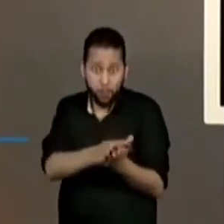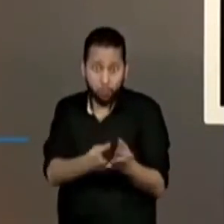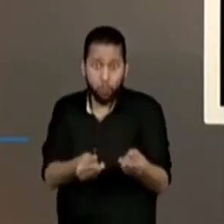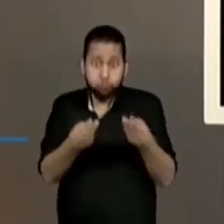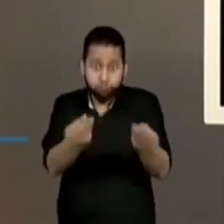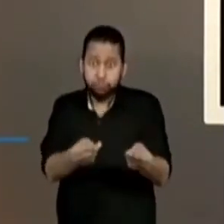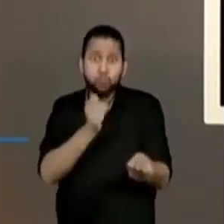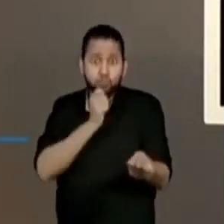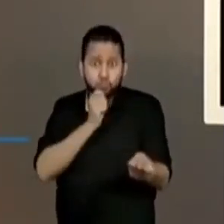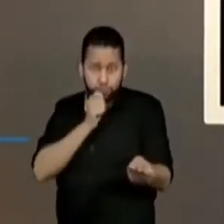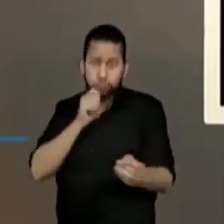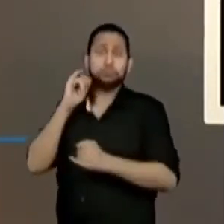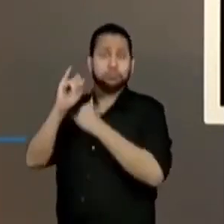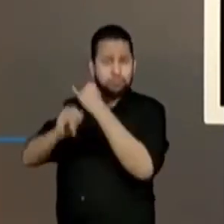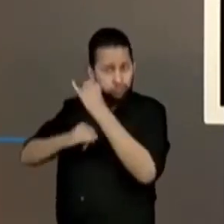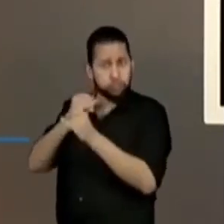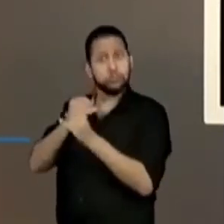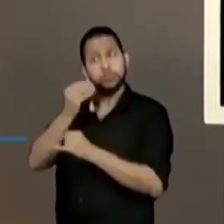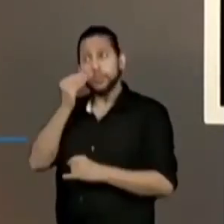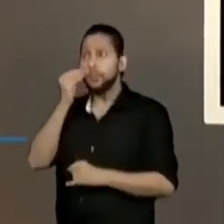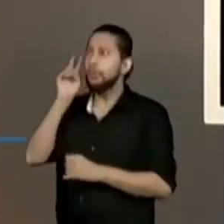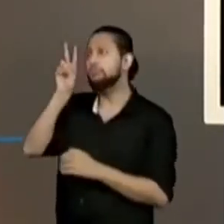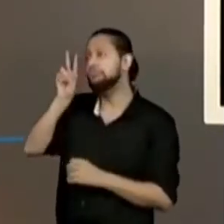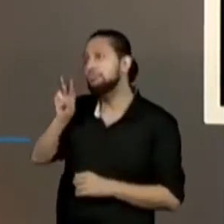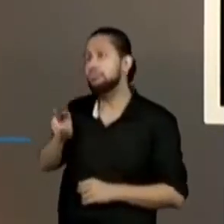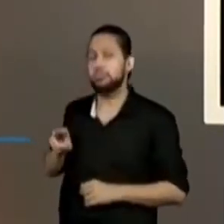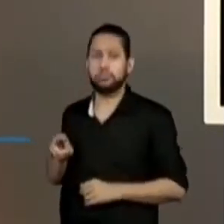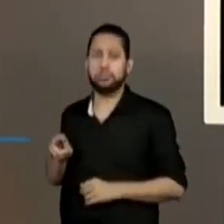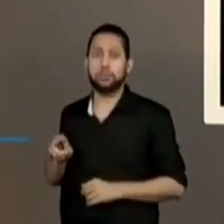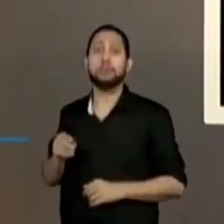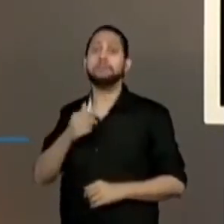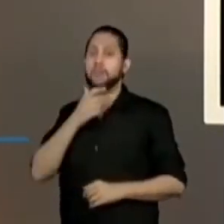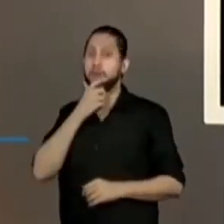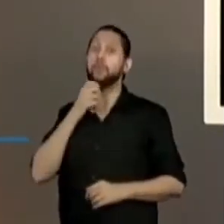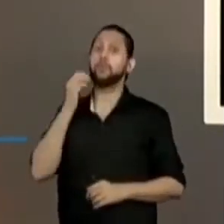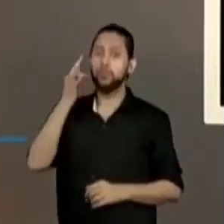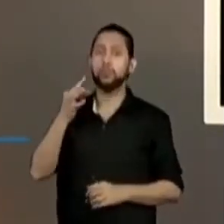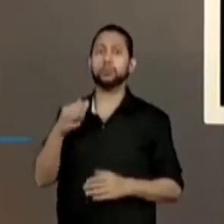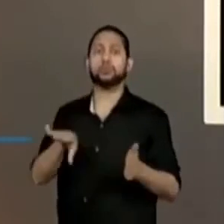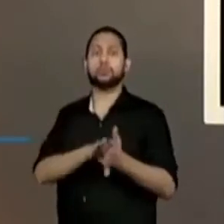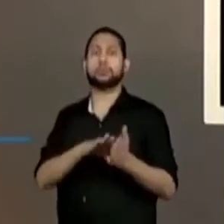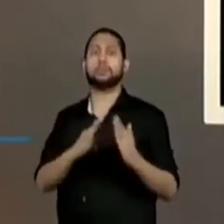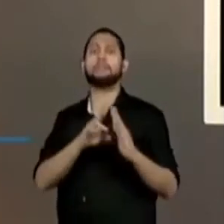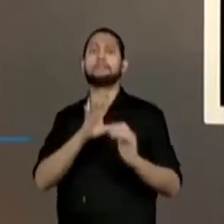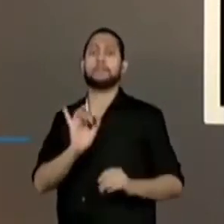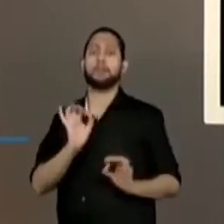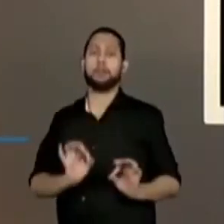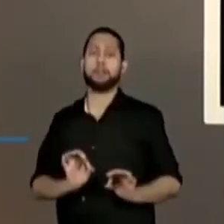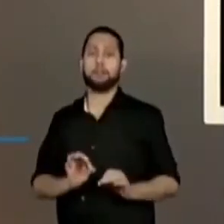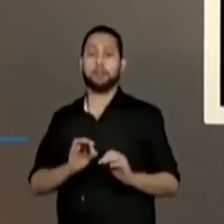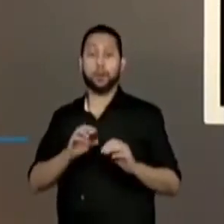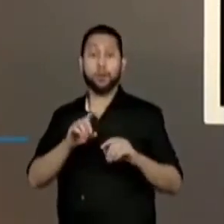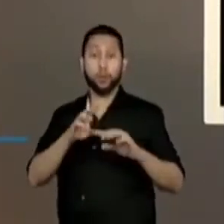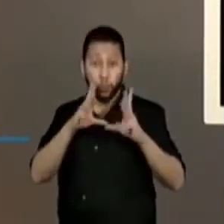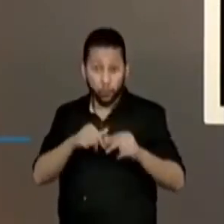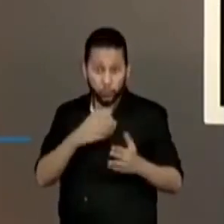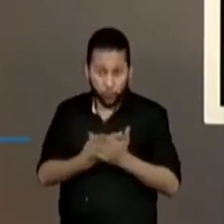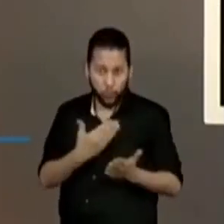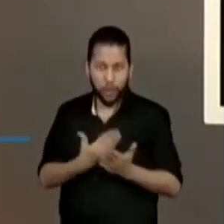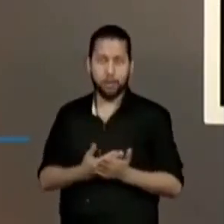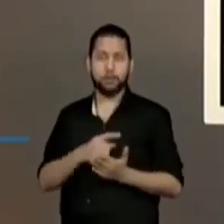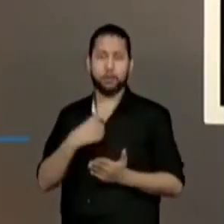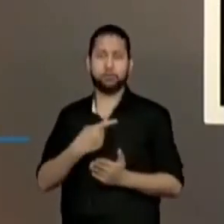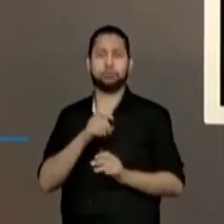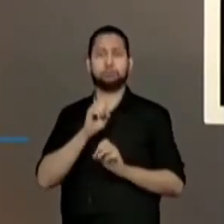você tem esse material online, certo? Mas o material vai chegar. E todas as aulas foram adaptadas para esse momento do